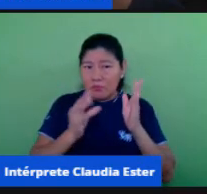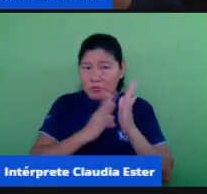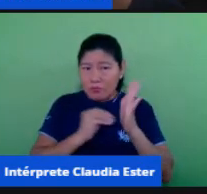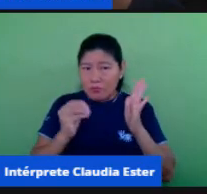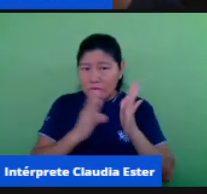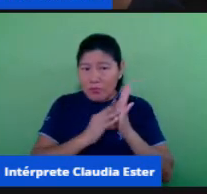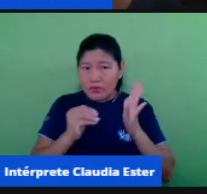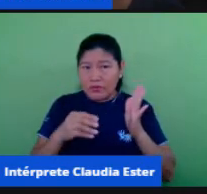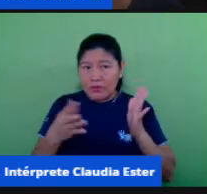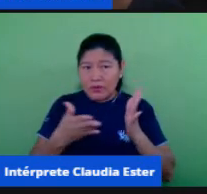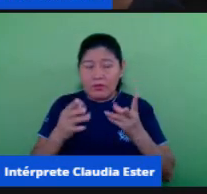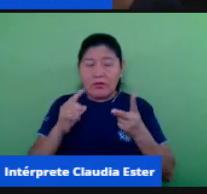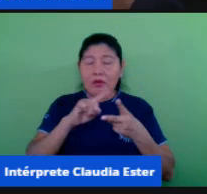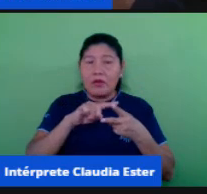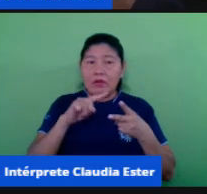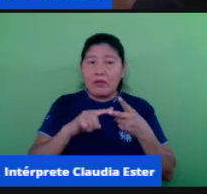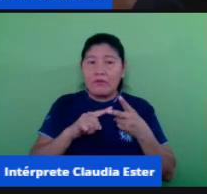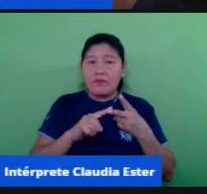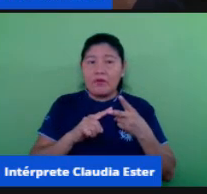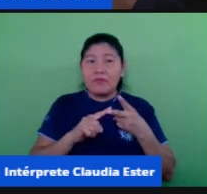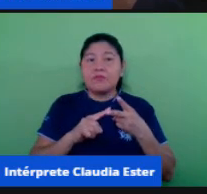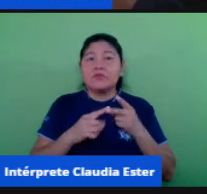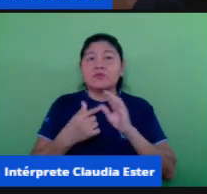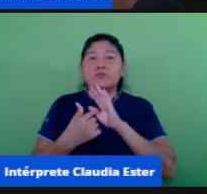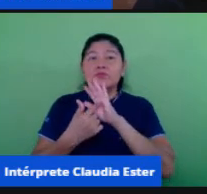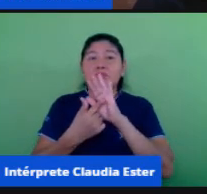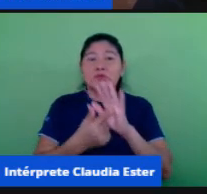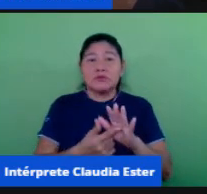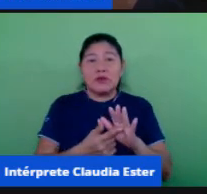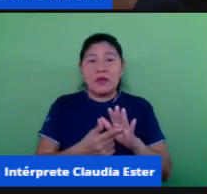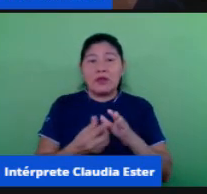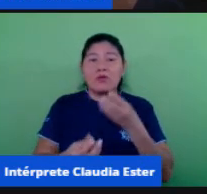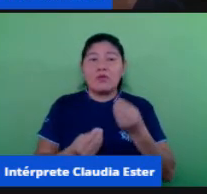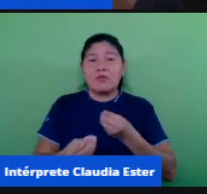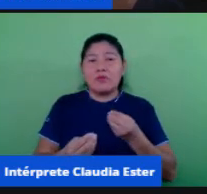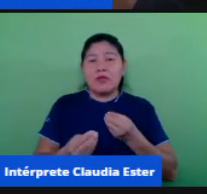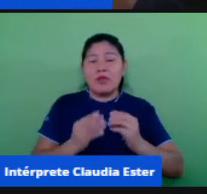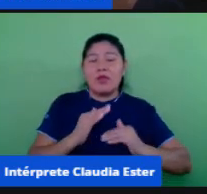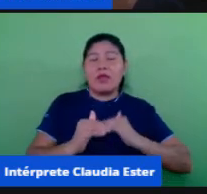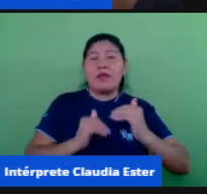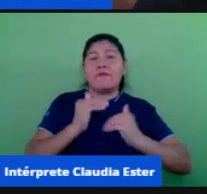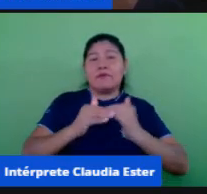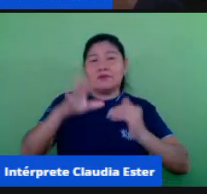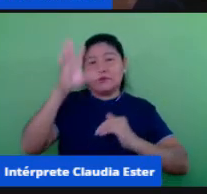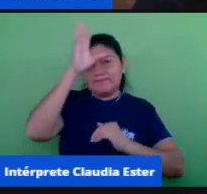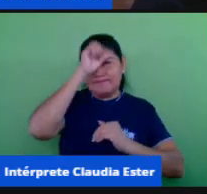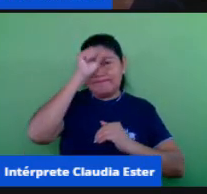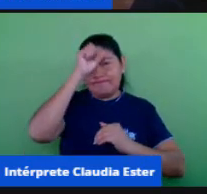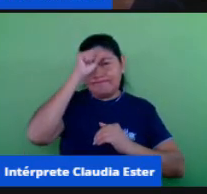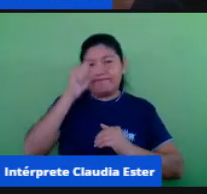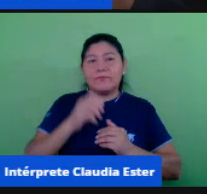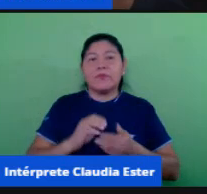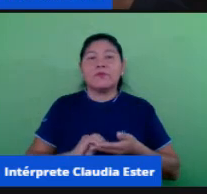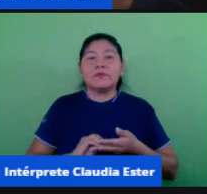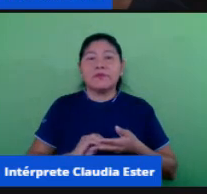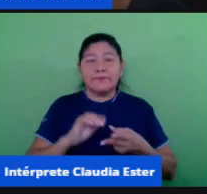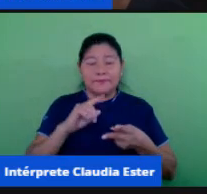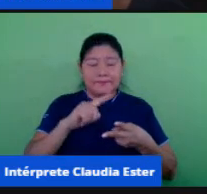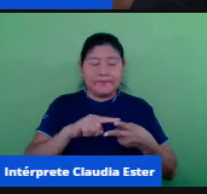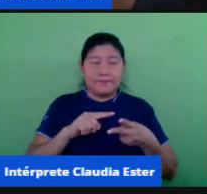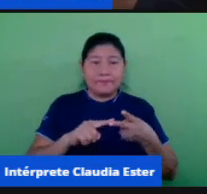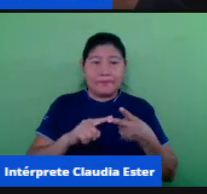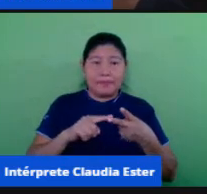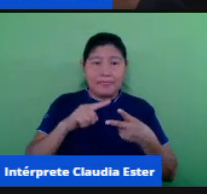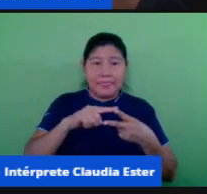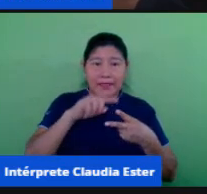distância e agora nós estamos entrando no critério da aprendizagem então a aprendizagem no ensino remoto é